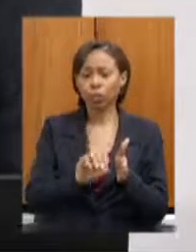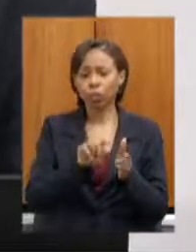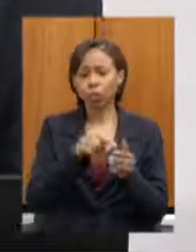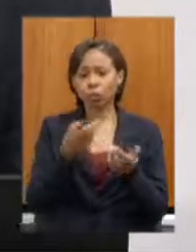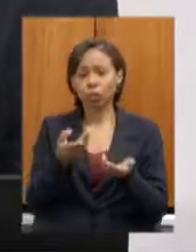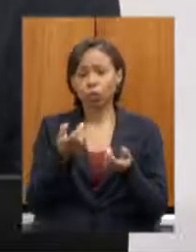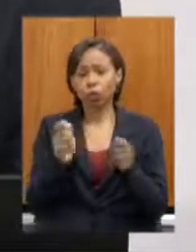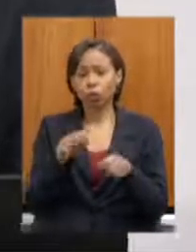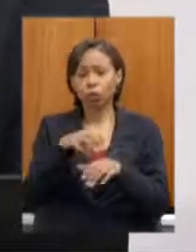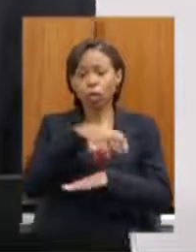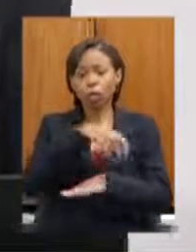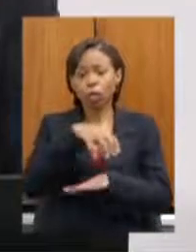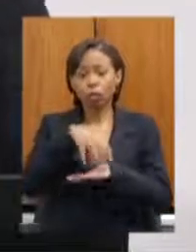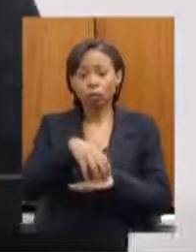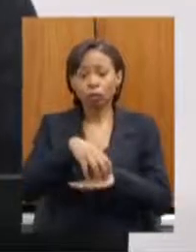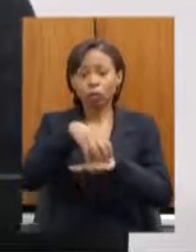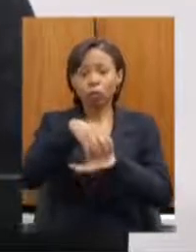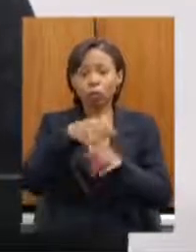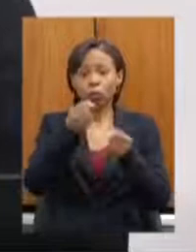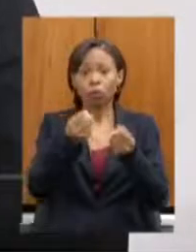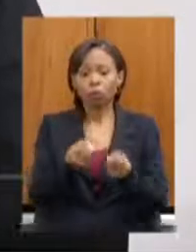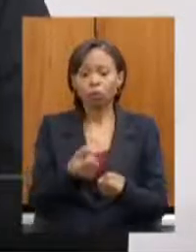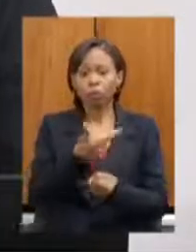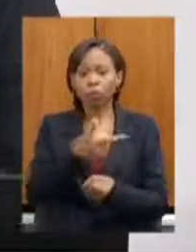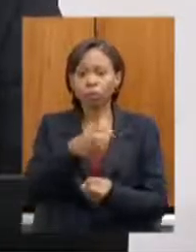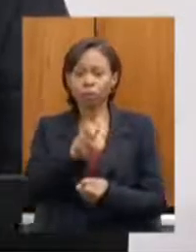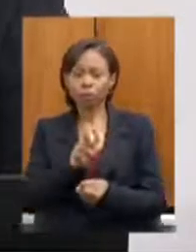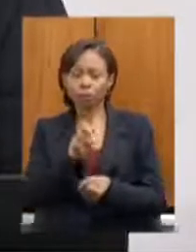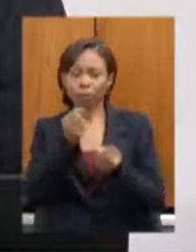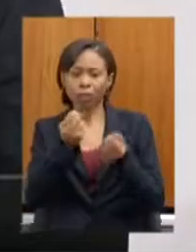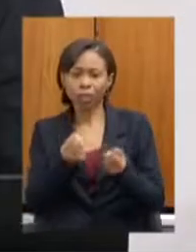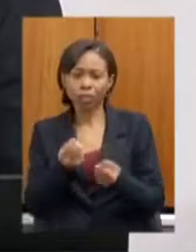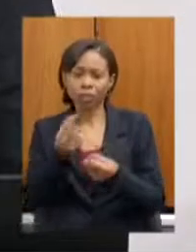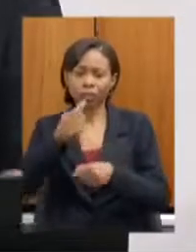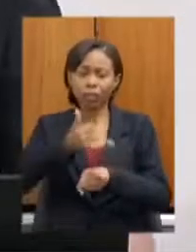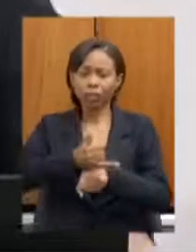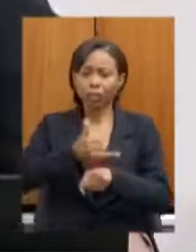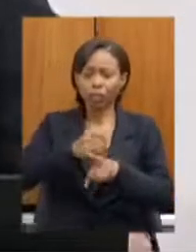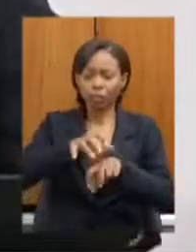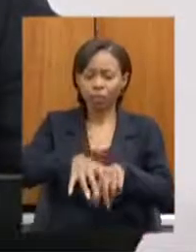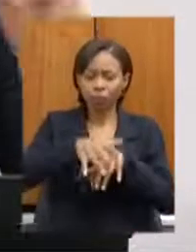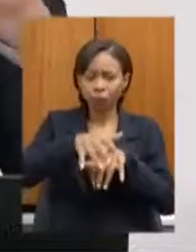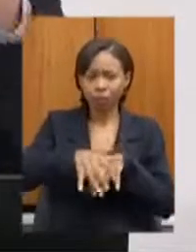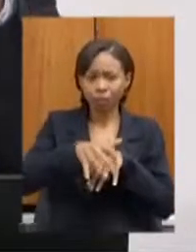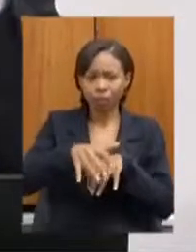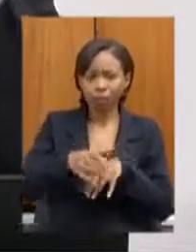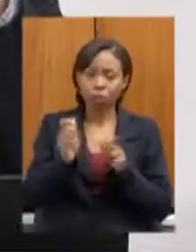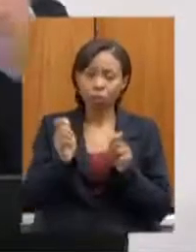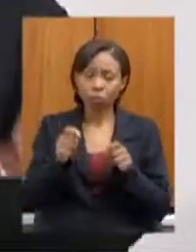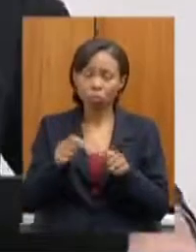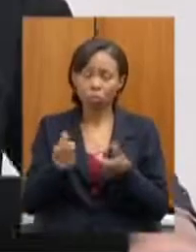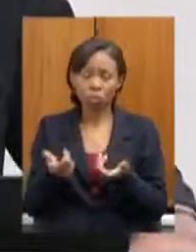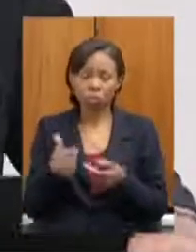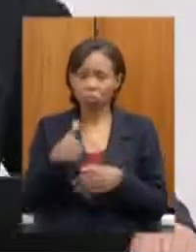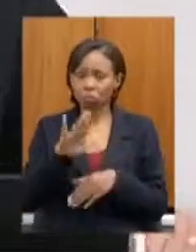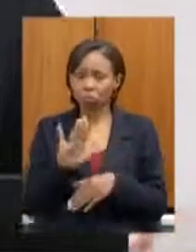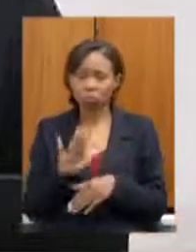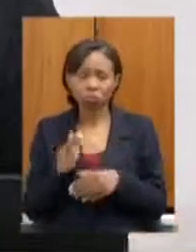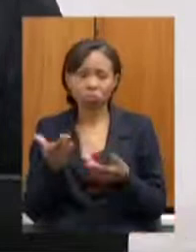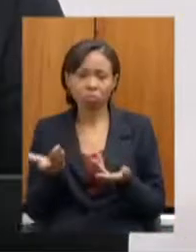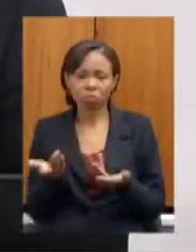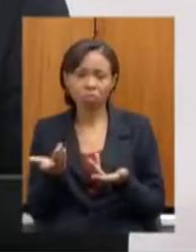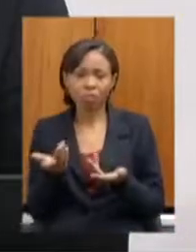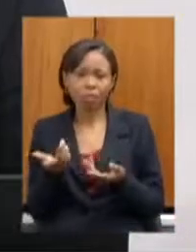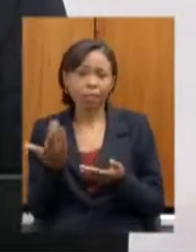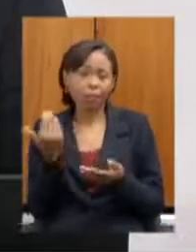e poderia tirar 60 se tiver ferrovia. Então, é o grande desafio que Minas Gerais tem nesse momento, não falarei muito sobre